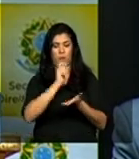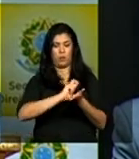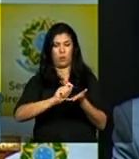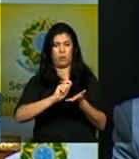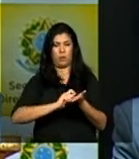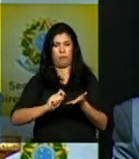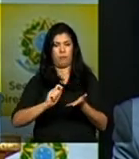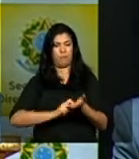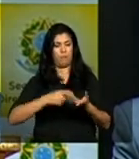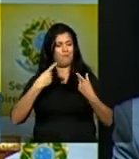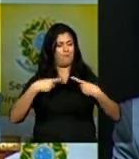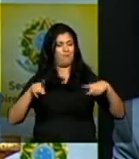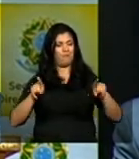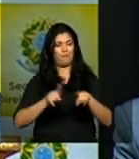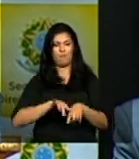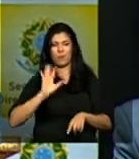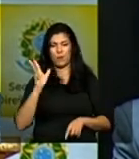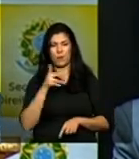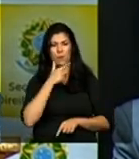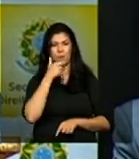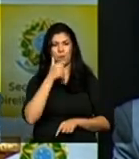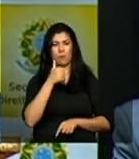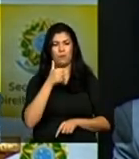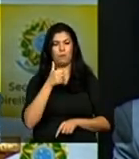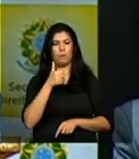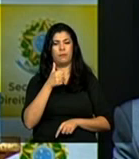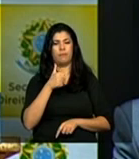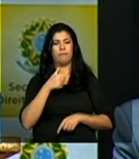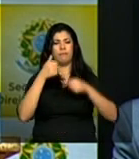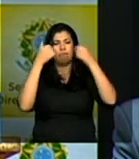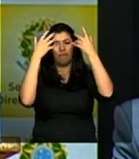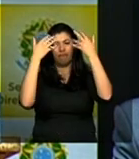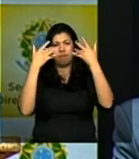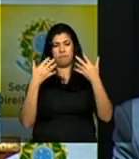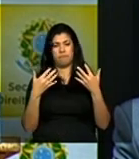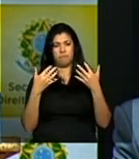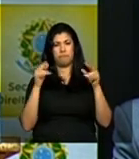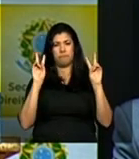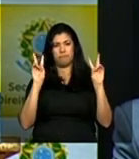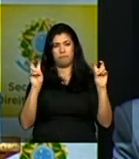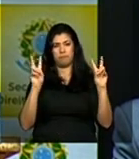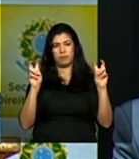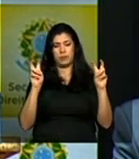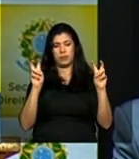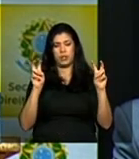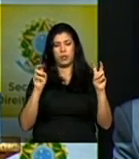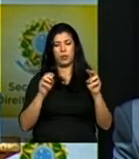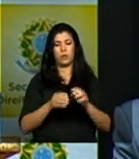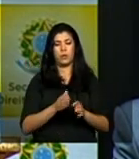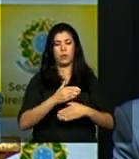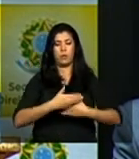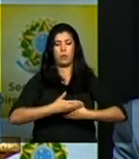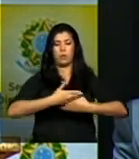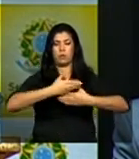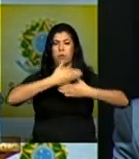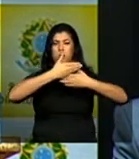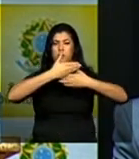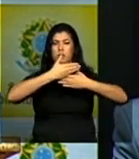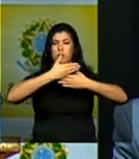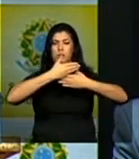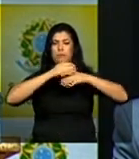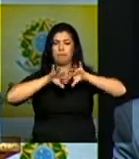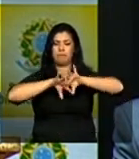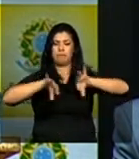maravilhosa diz quando o muro separa uma ponte une